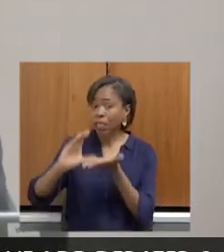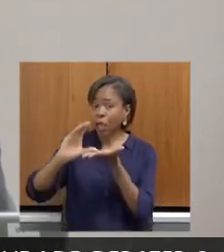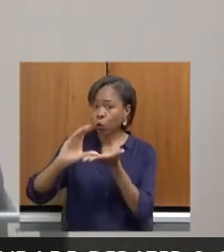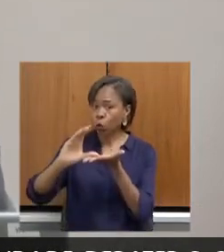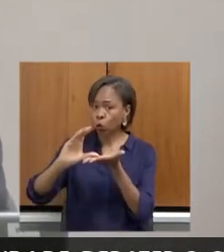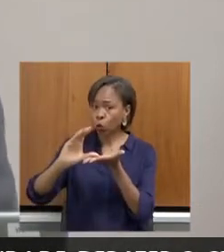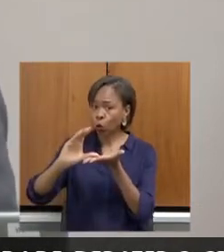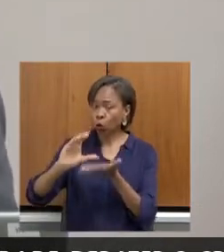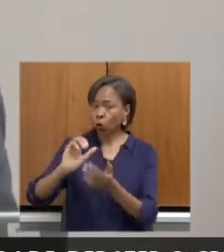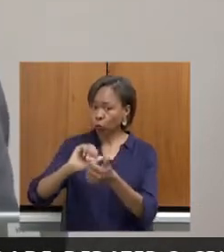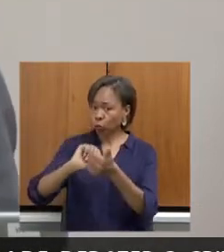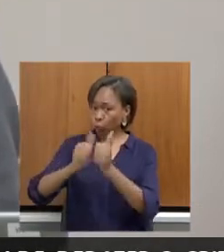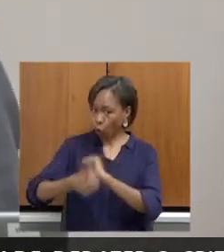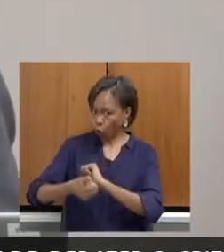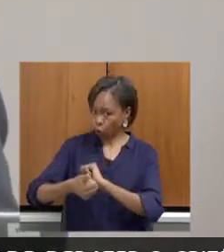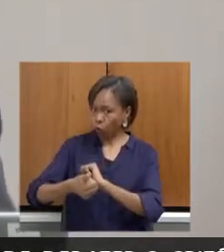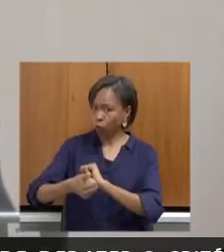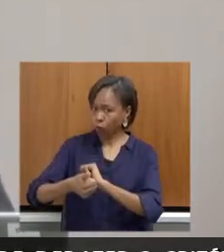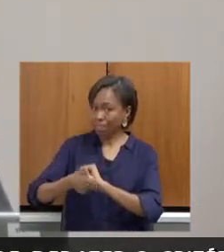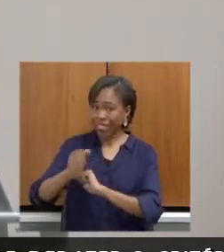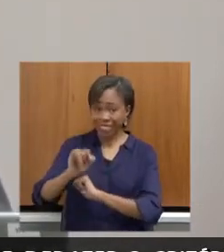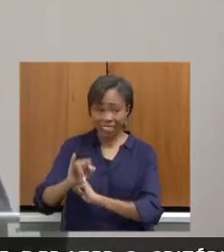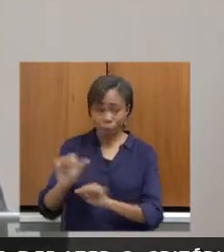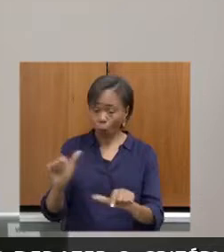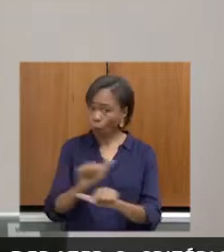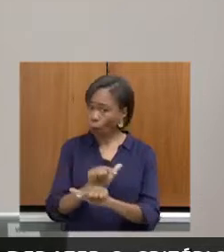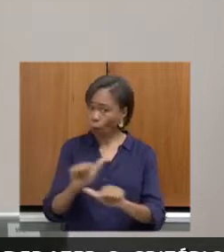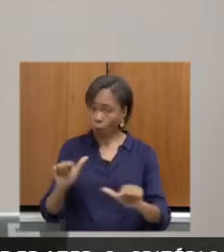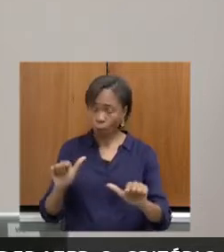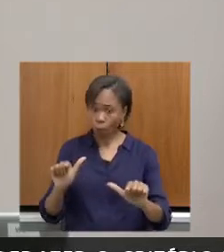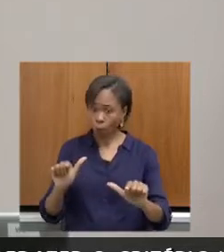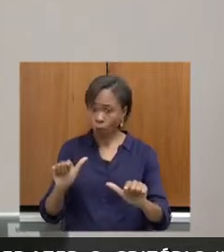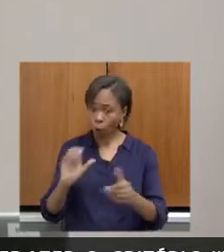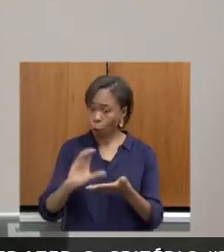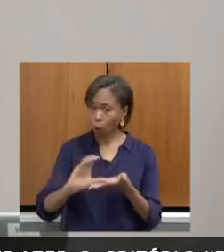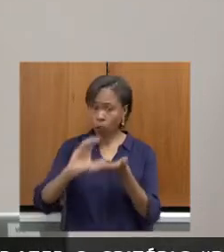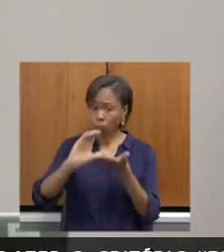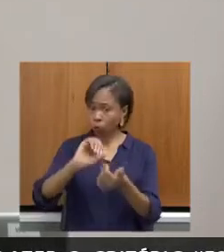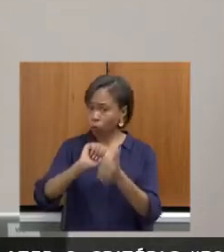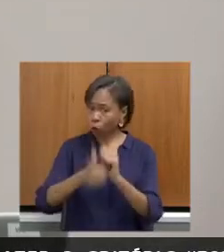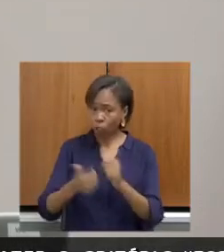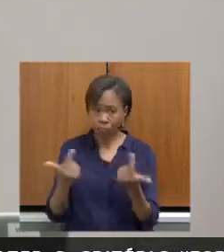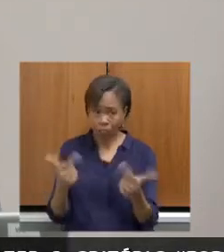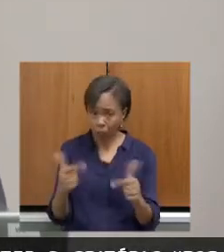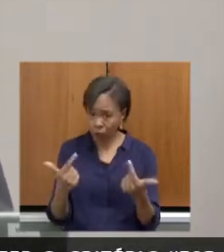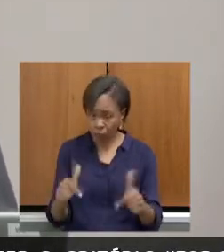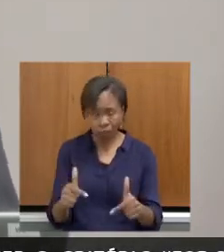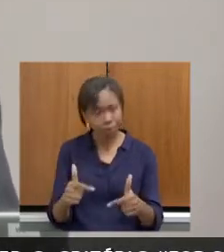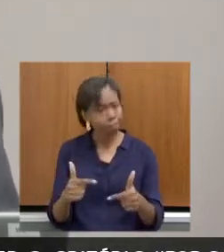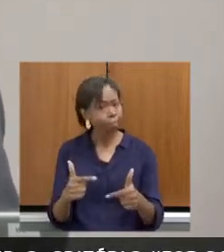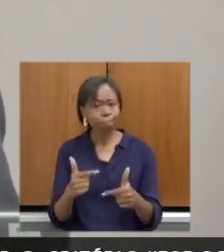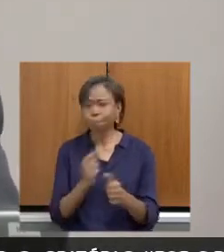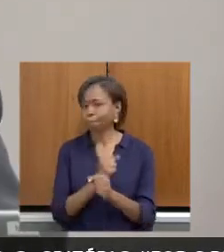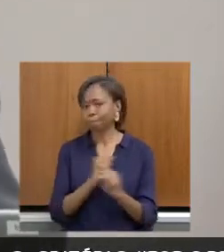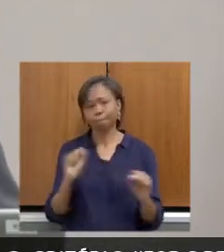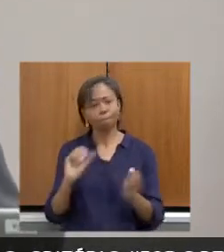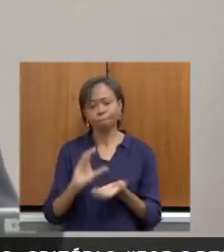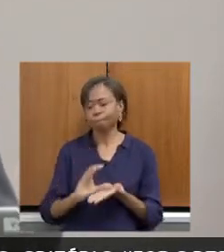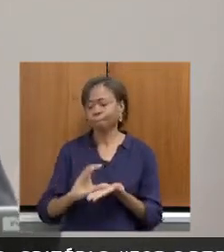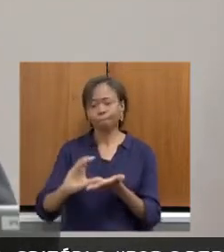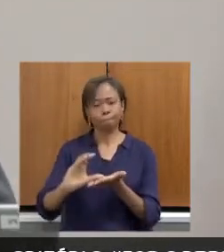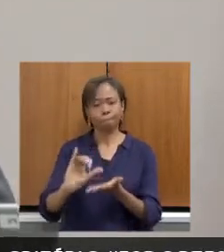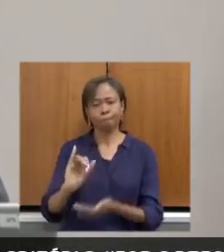constituído. Se não tiver o Conselho de Esportes no município, não é viável que isso aconteça.